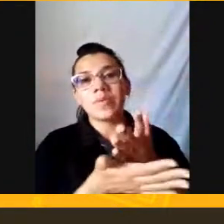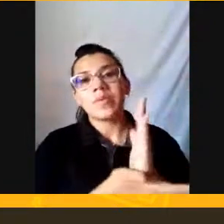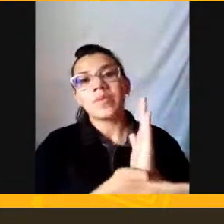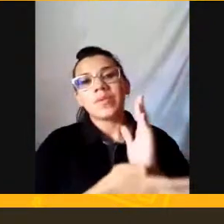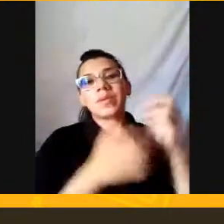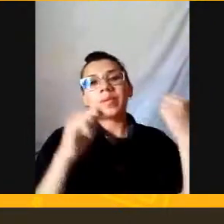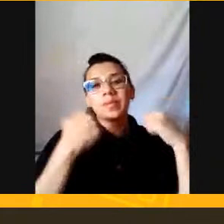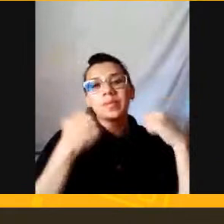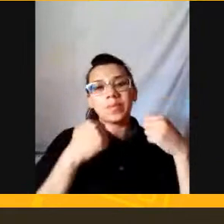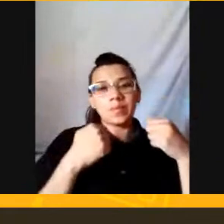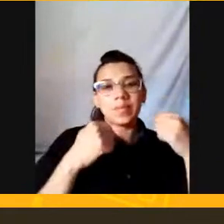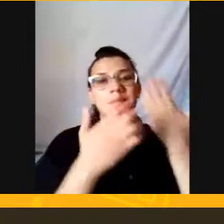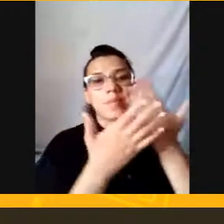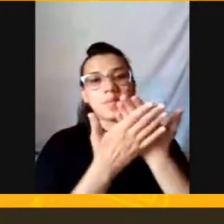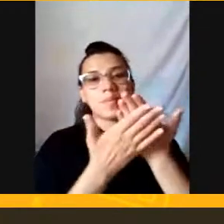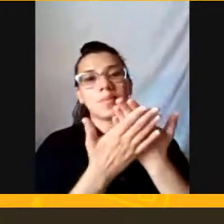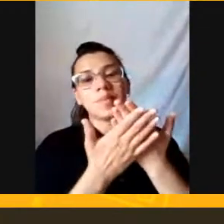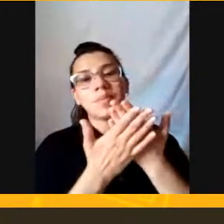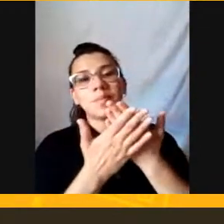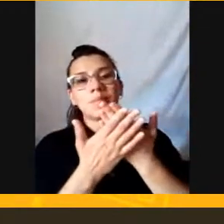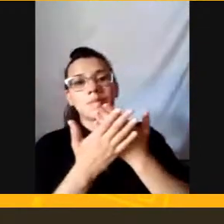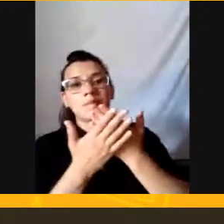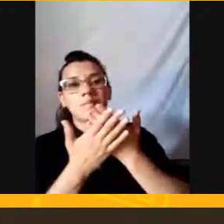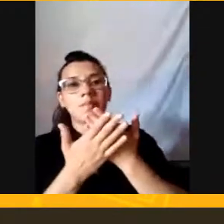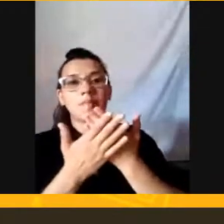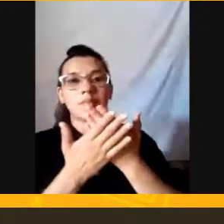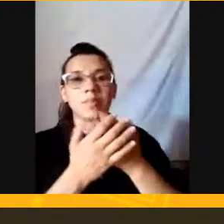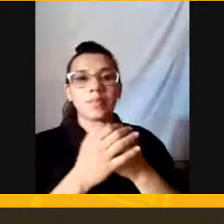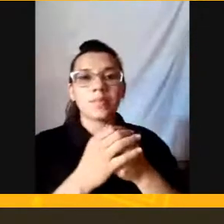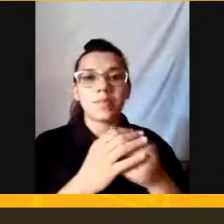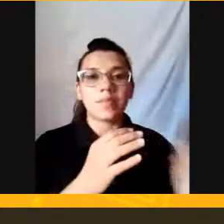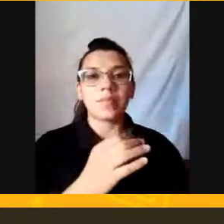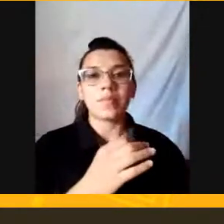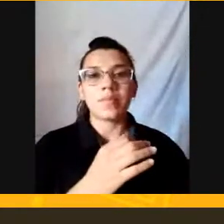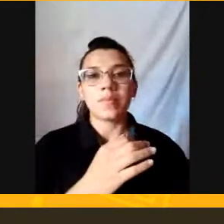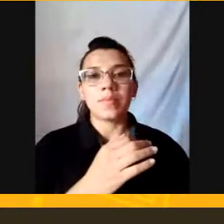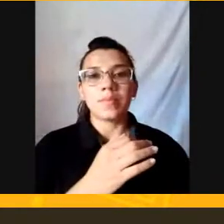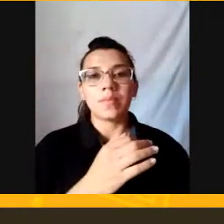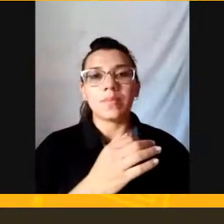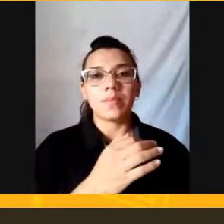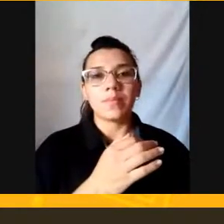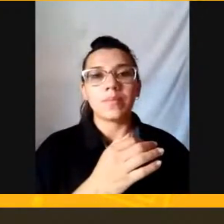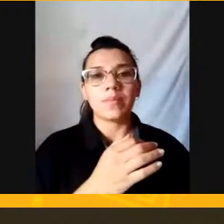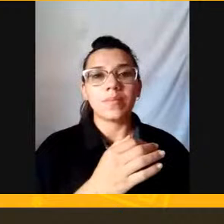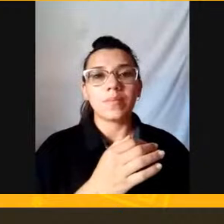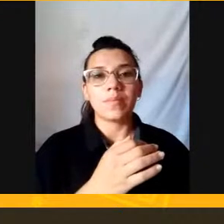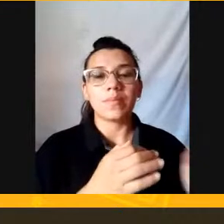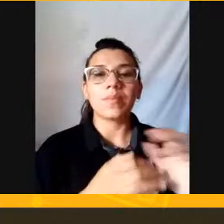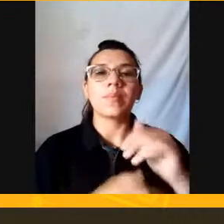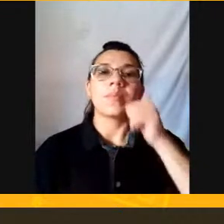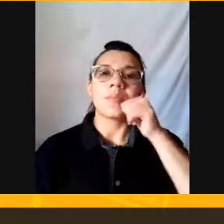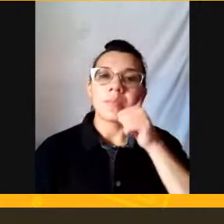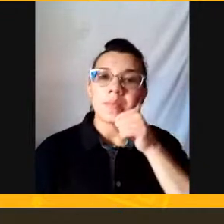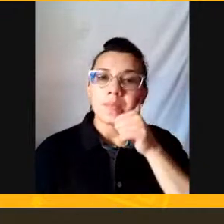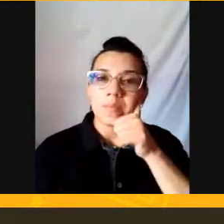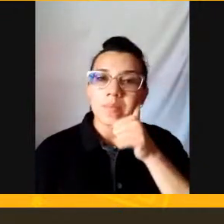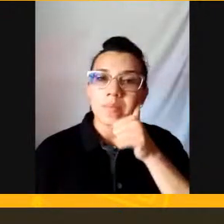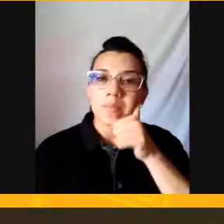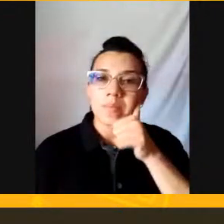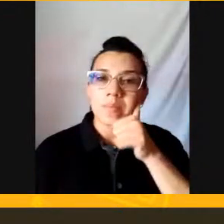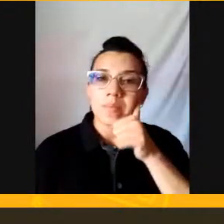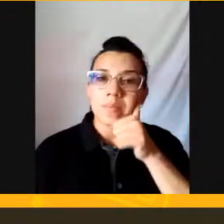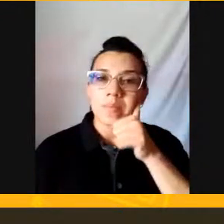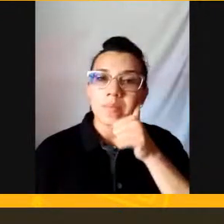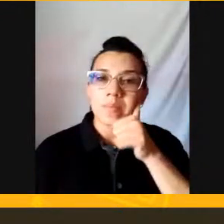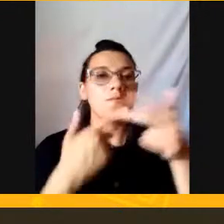não É isso É isso aí professor Também a gente tem Participação aqui Da Tamires Da Joyce Da Chara Caroline